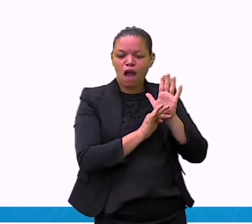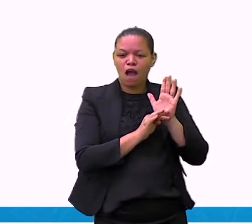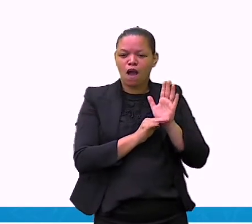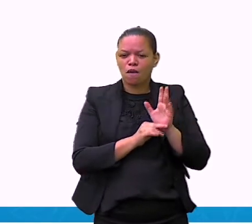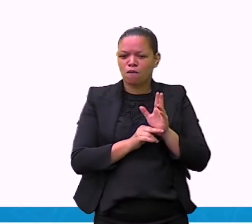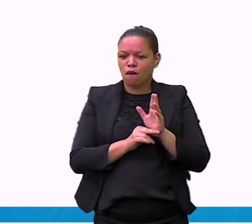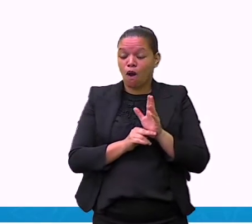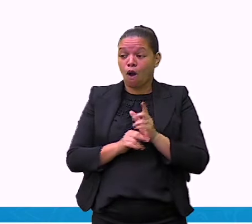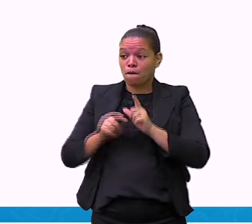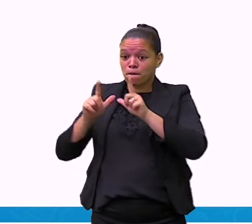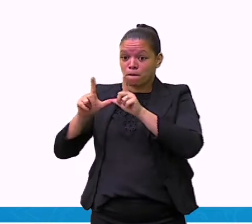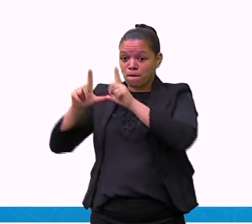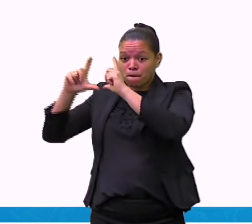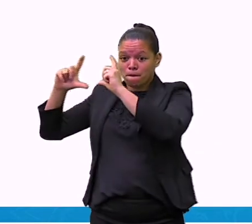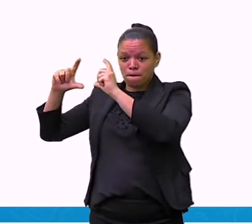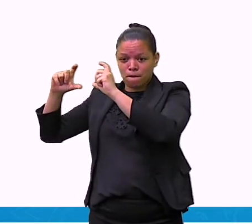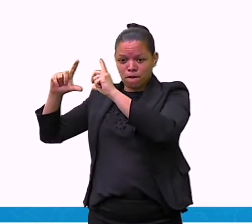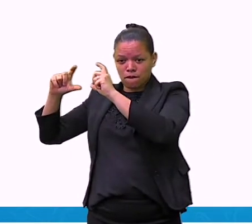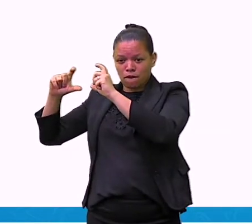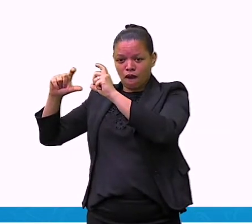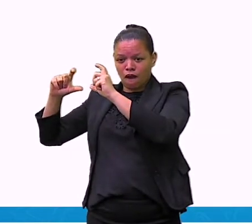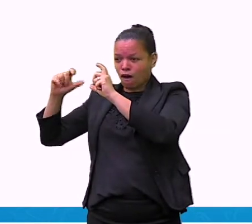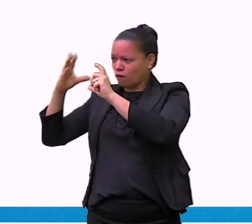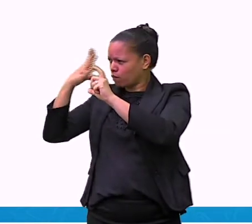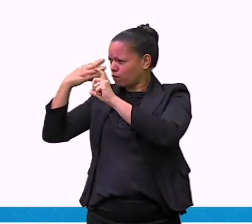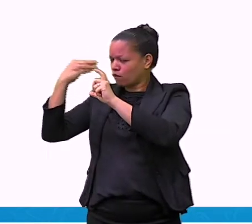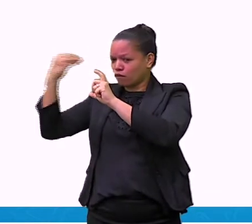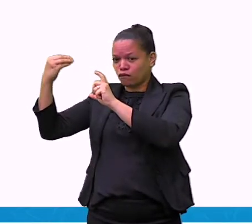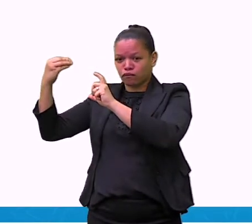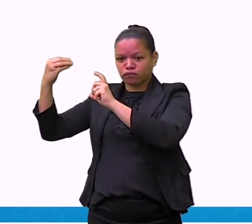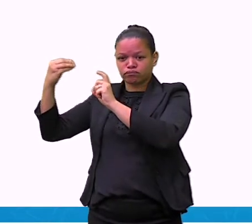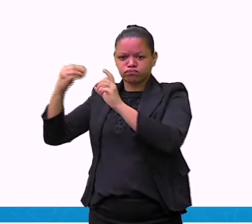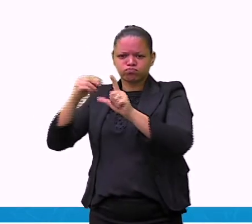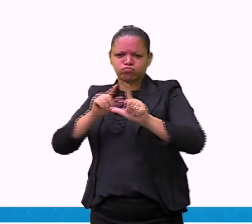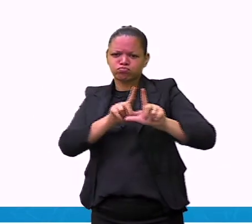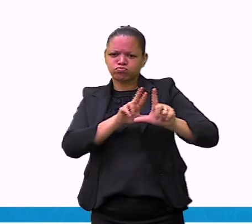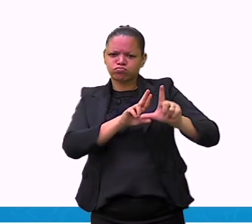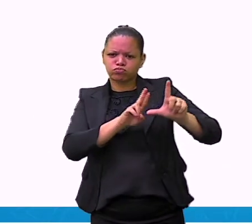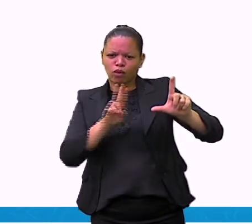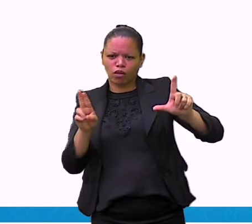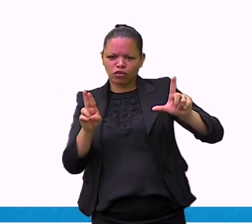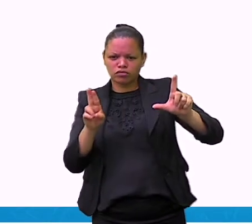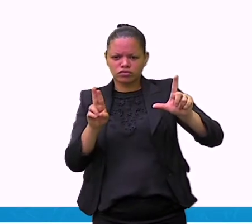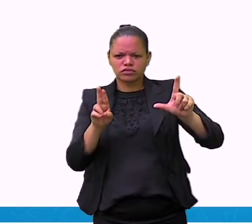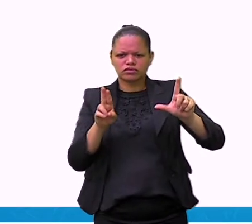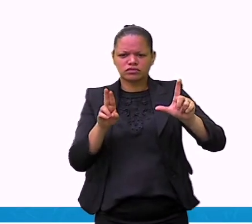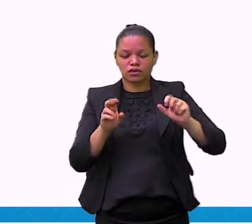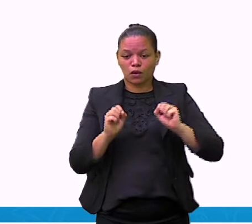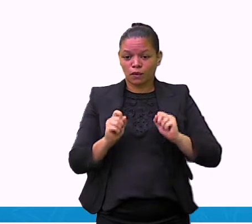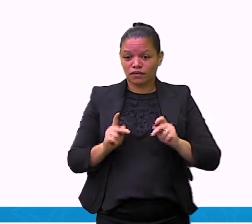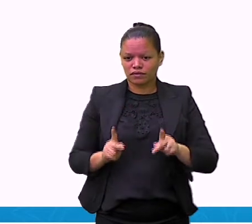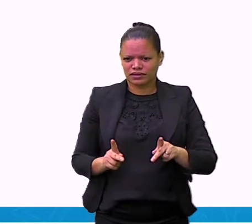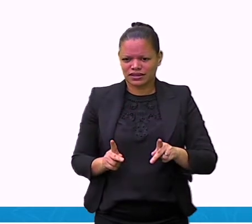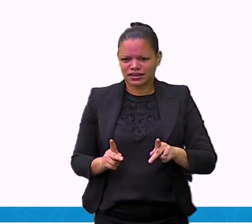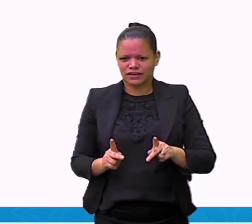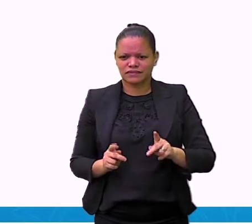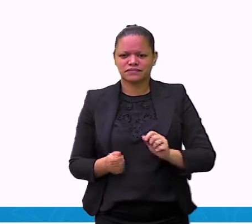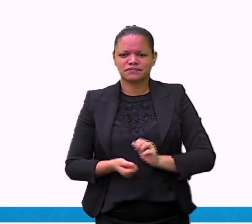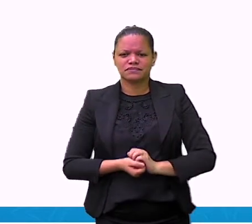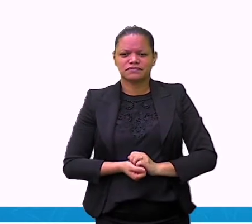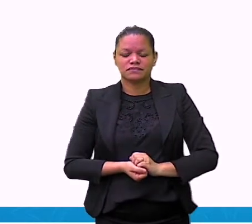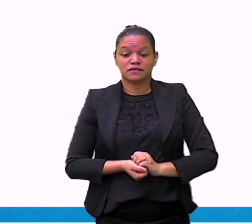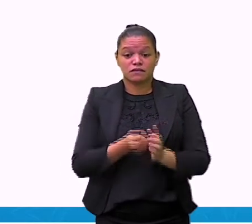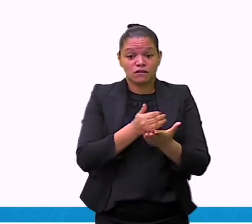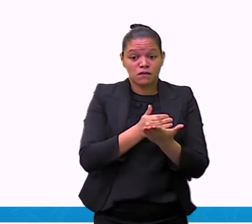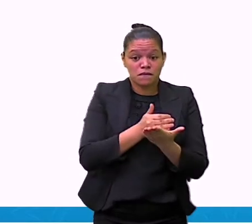para você ver que não são duas palavras, é fotolegenda. Uma palavra só. E eu comecei a nossa